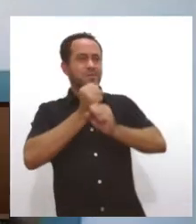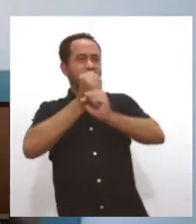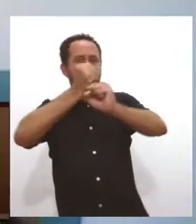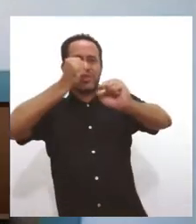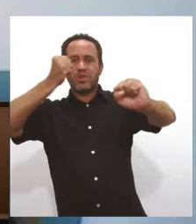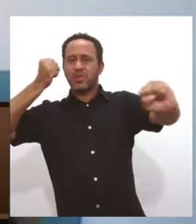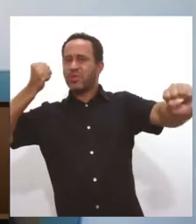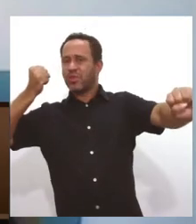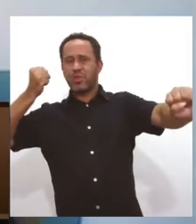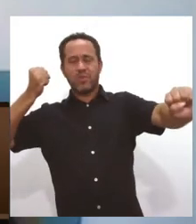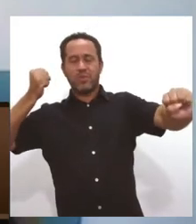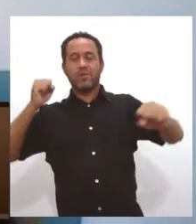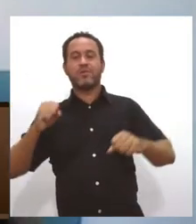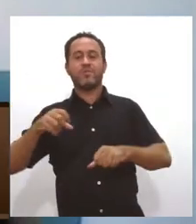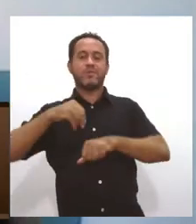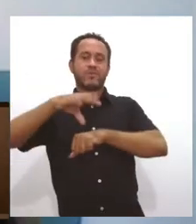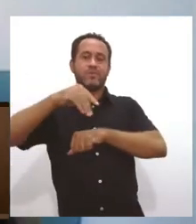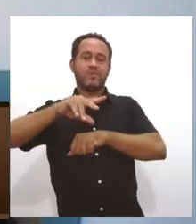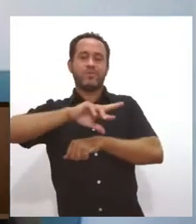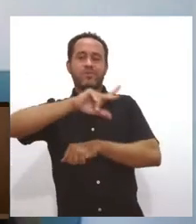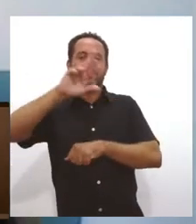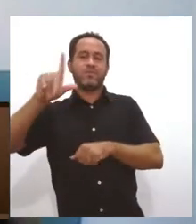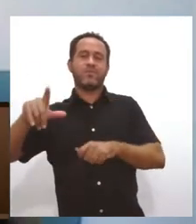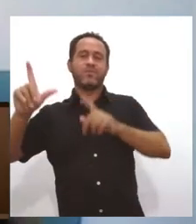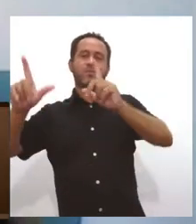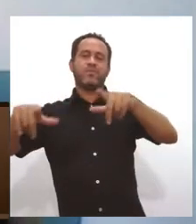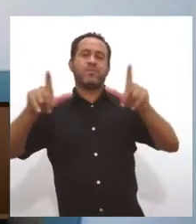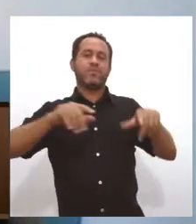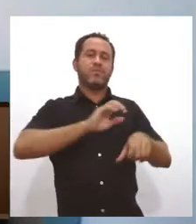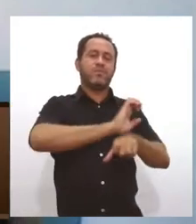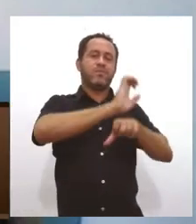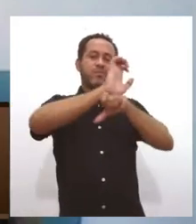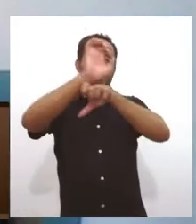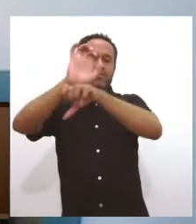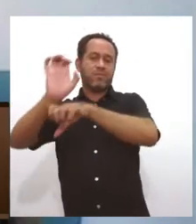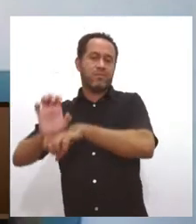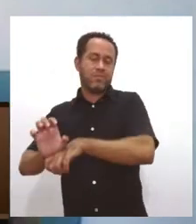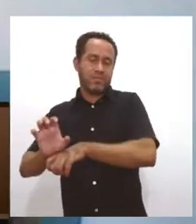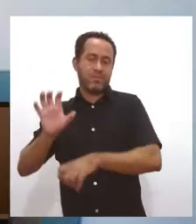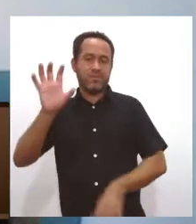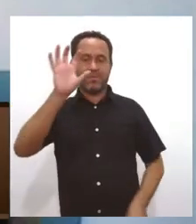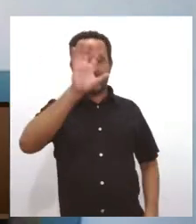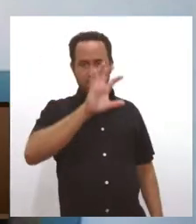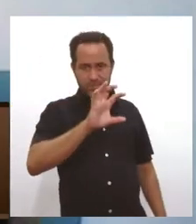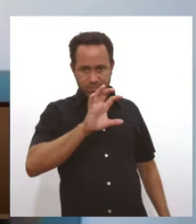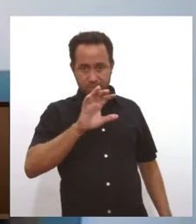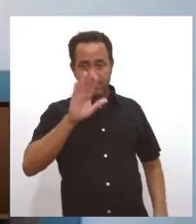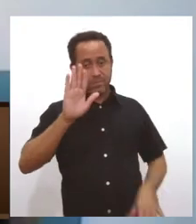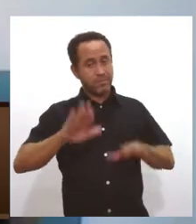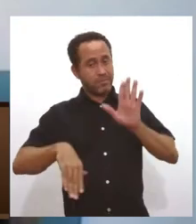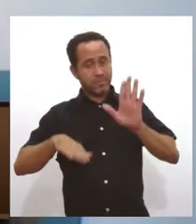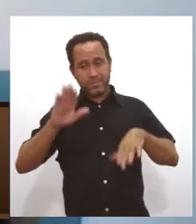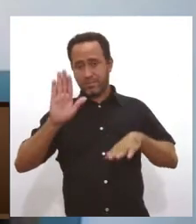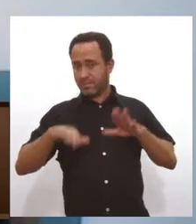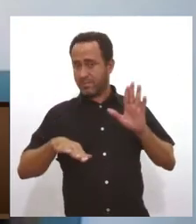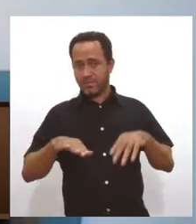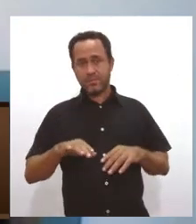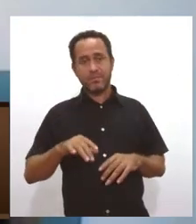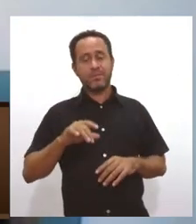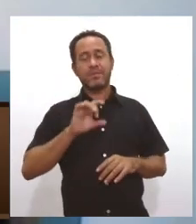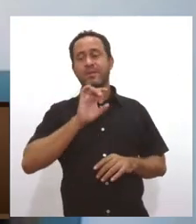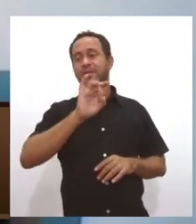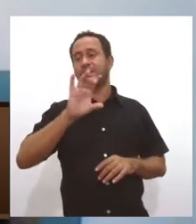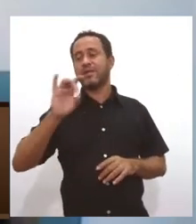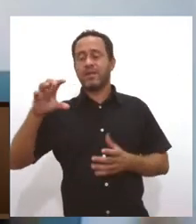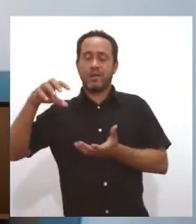a informação chega diferente, né? A dinâmica chega diferente para cada estado e aí vai depender muito de cada órgão, De cada